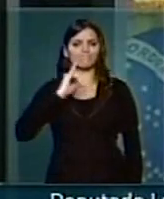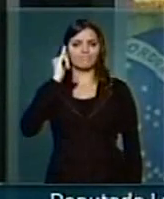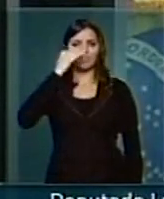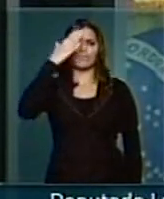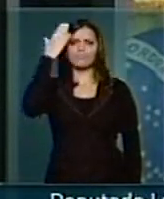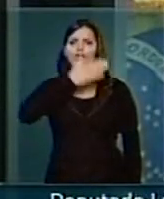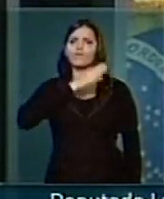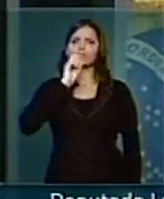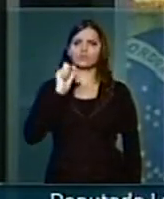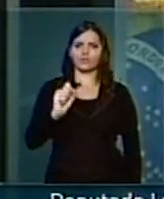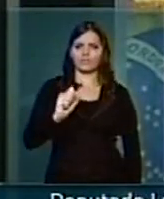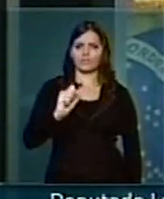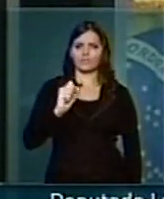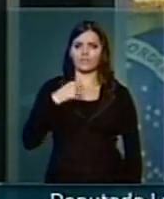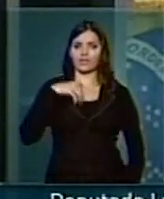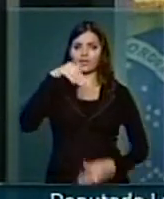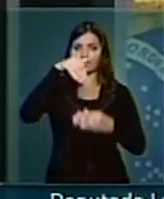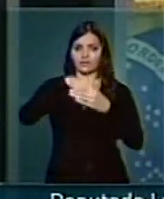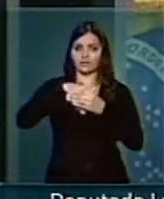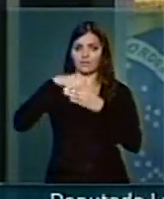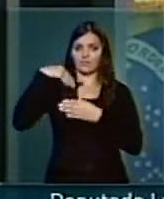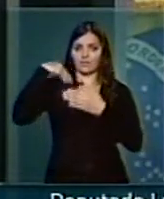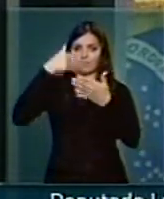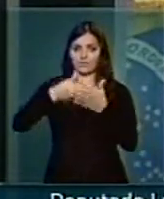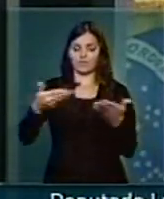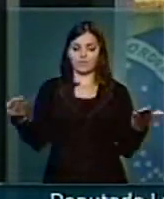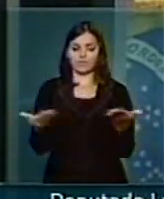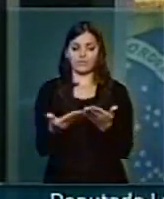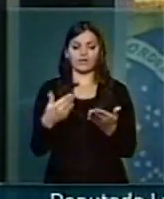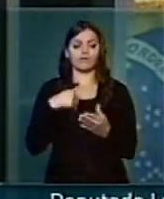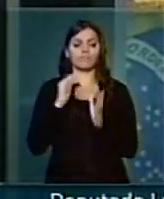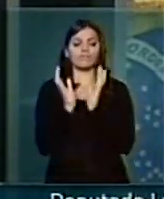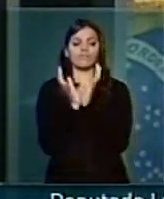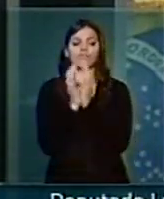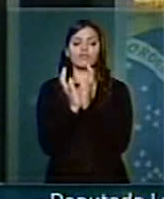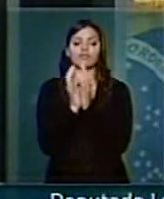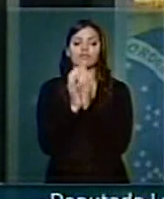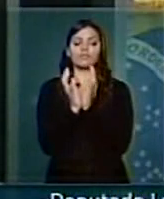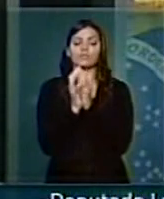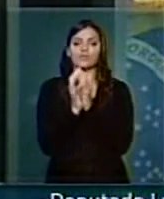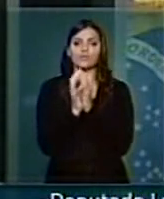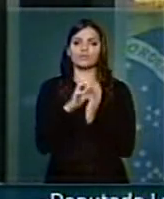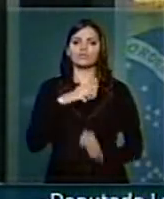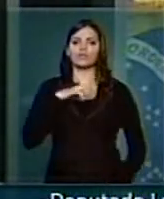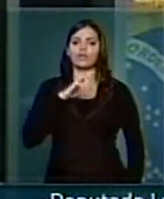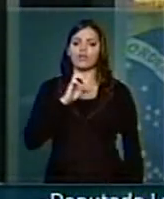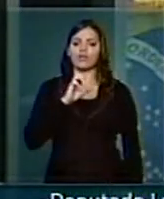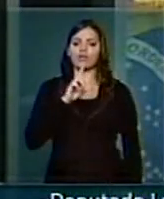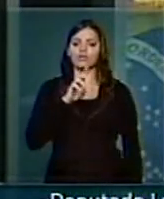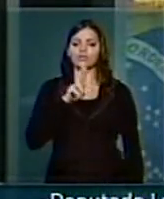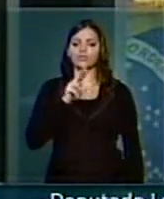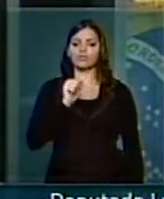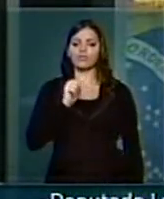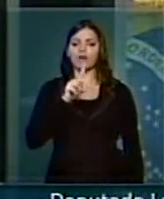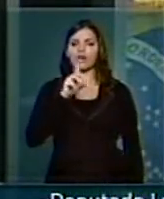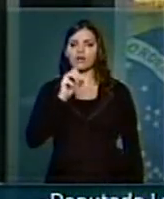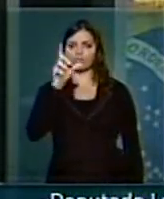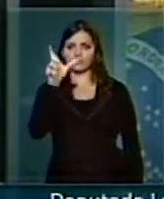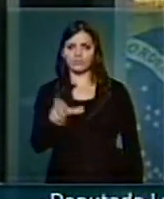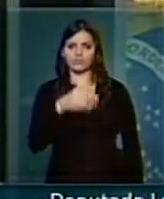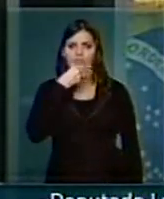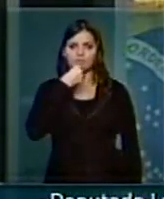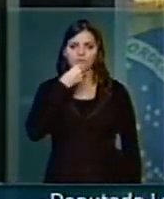Prova disso foi nas últimas eleições, lá em Pernambuco, por exemplo. O Eduardo, com o próprio apoio do nosso